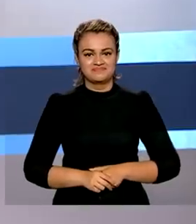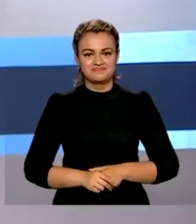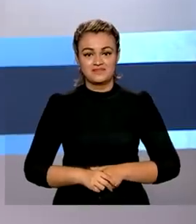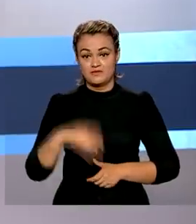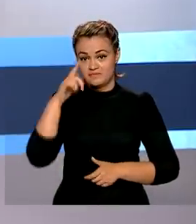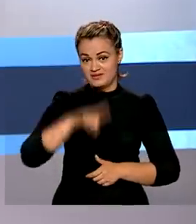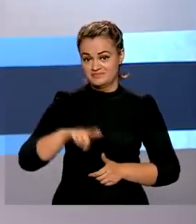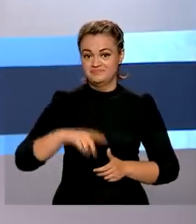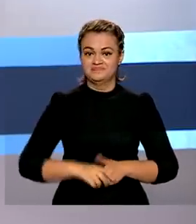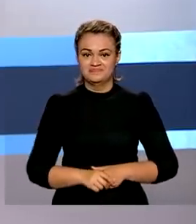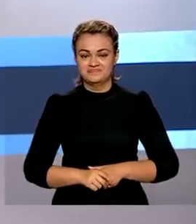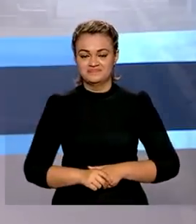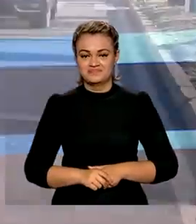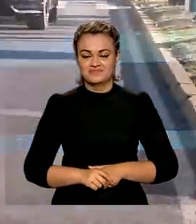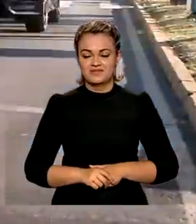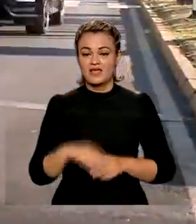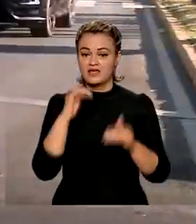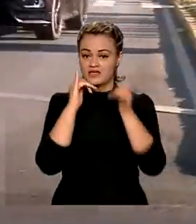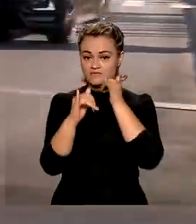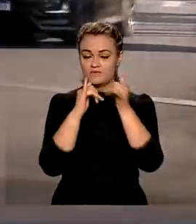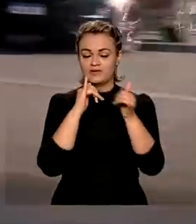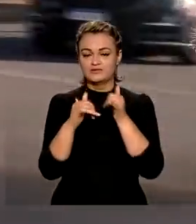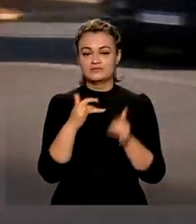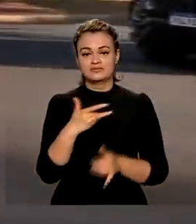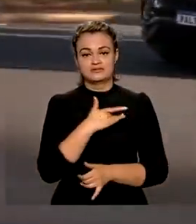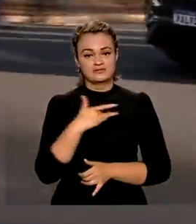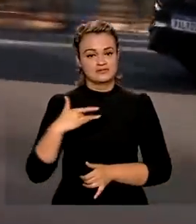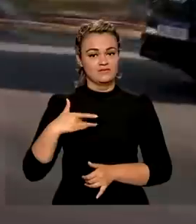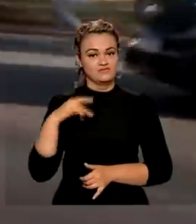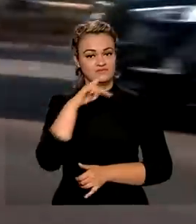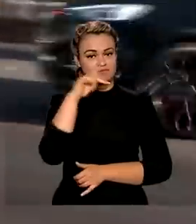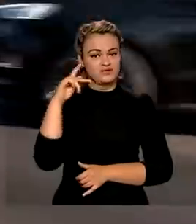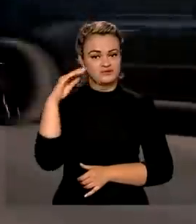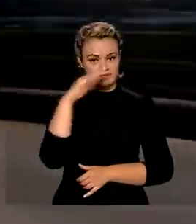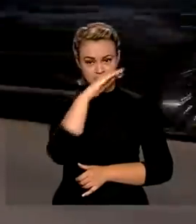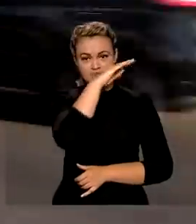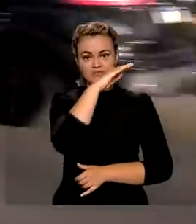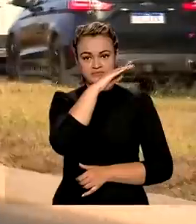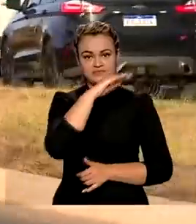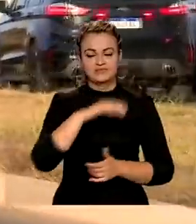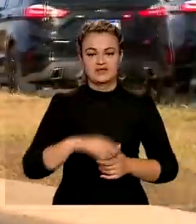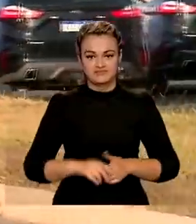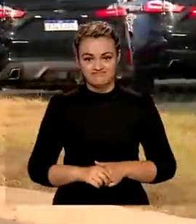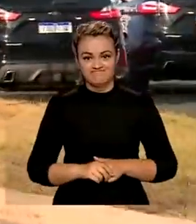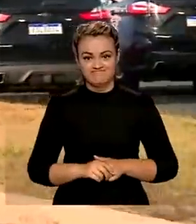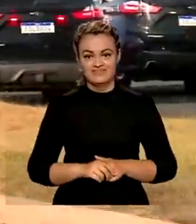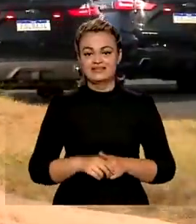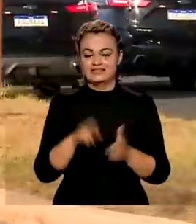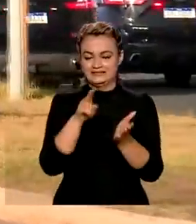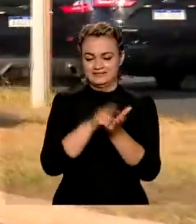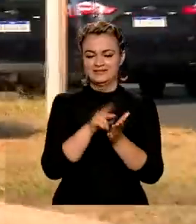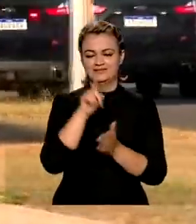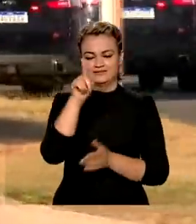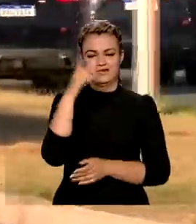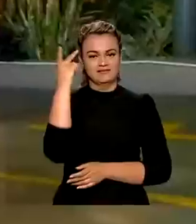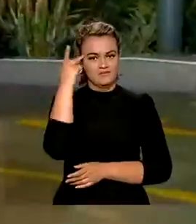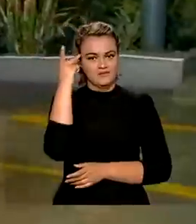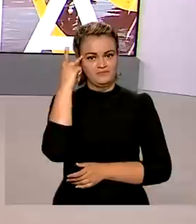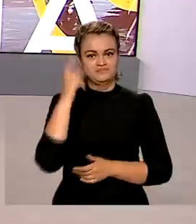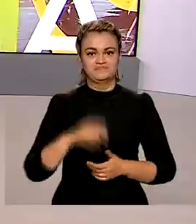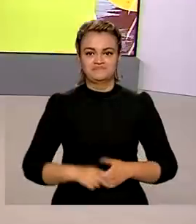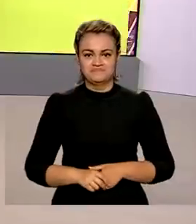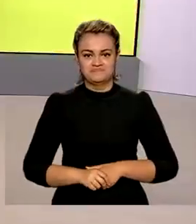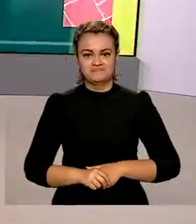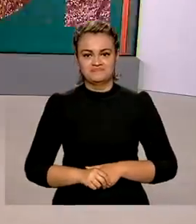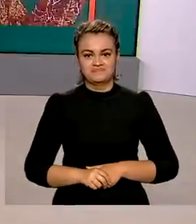E veja ainda as últimas informações sobre o estado de saúde do presidente Jair Bolsonaro, que segue internado em São Paulo.